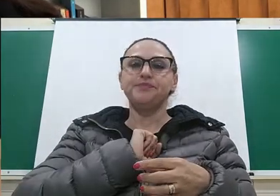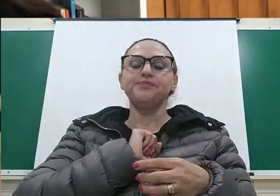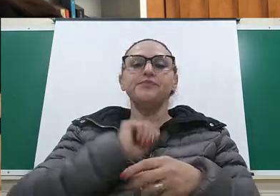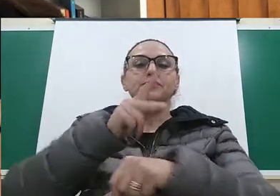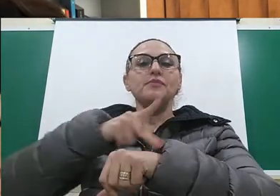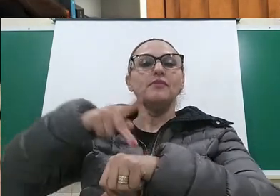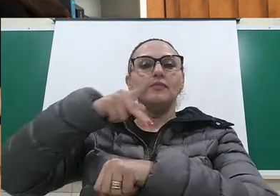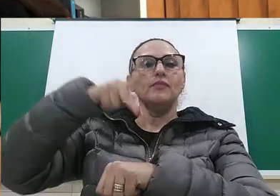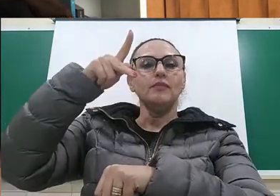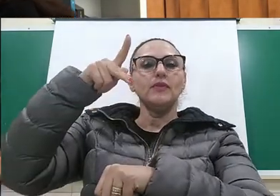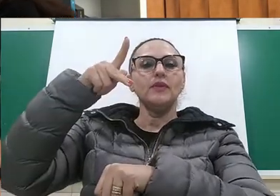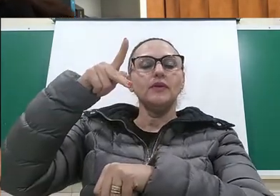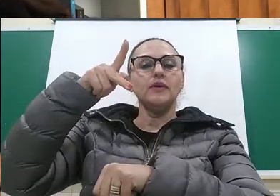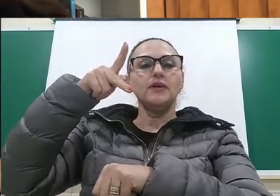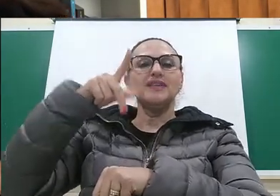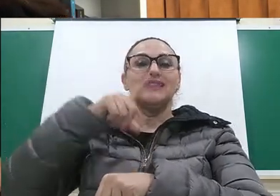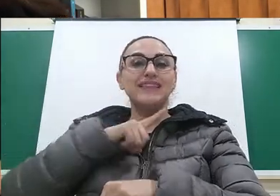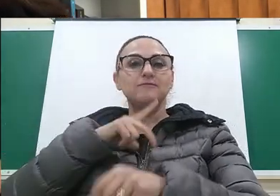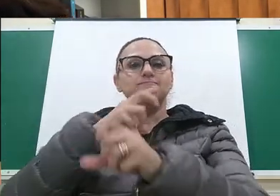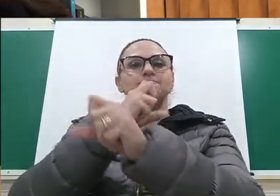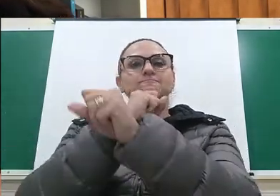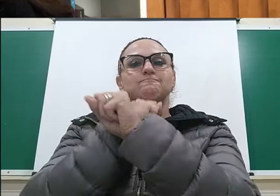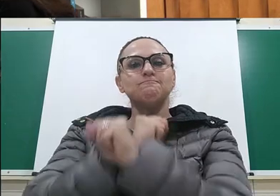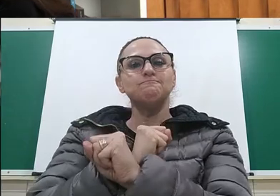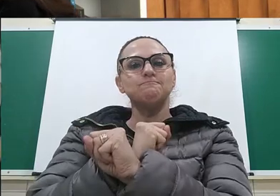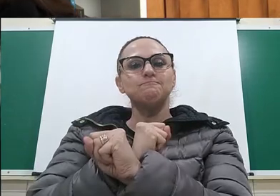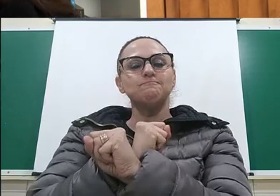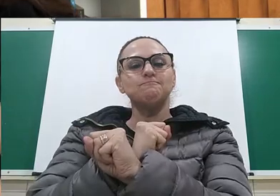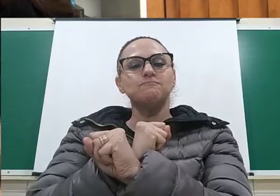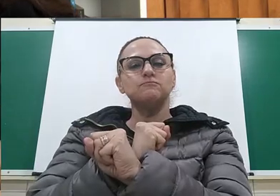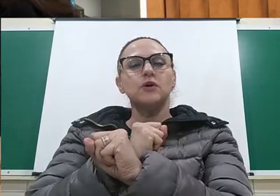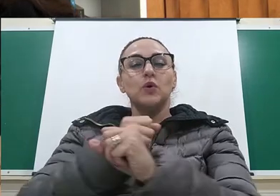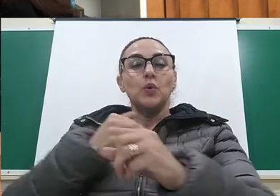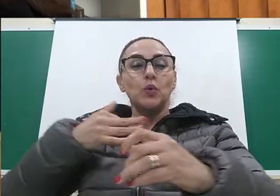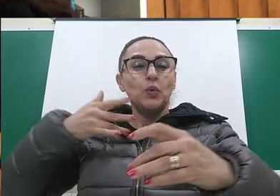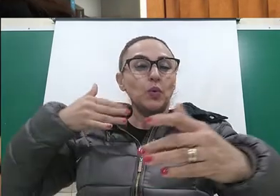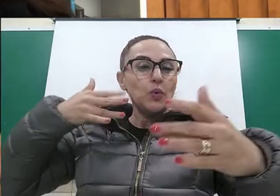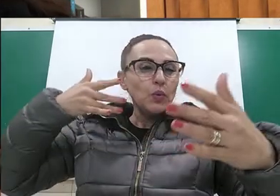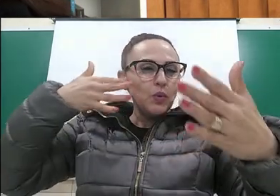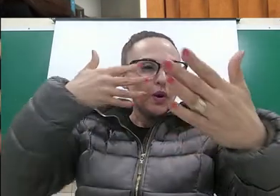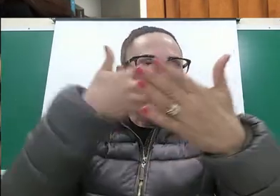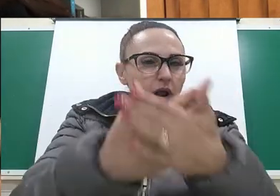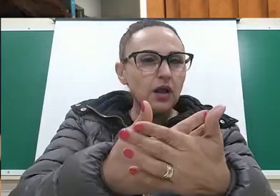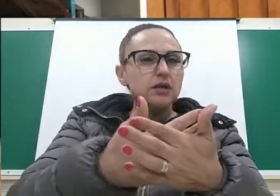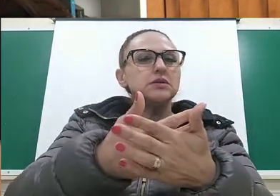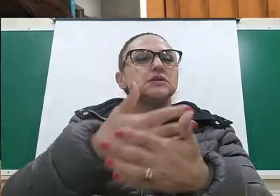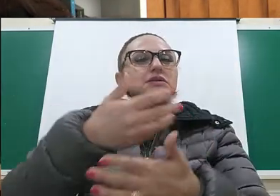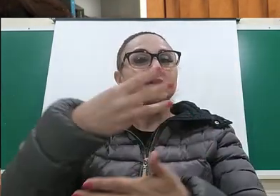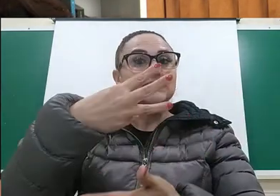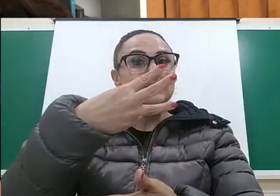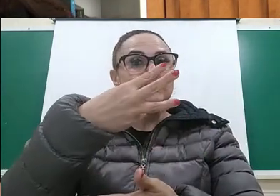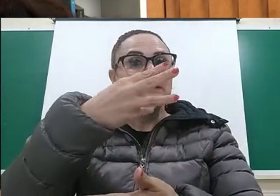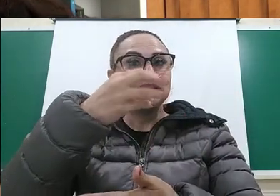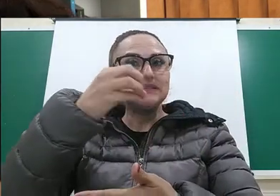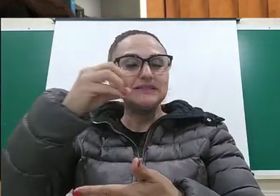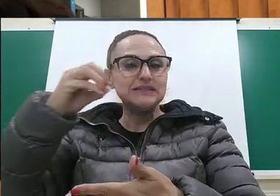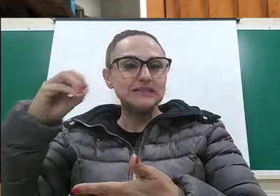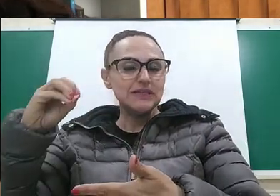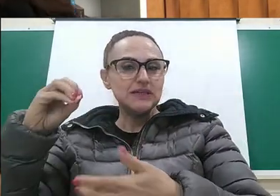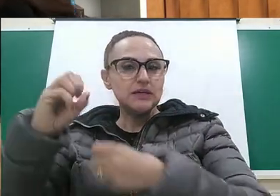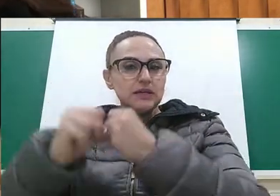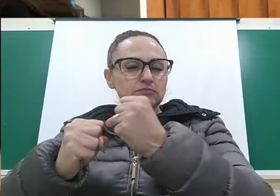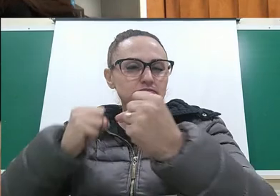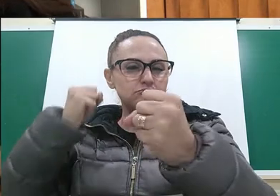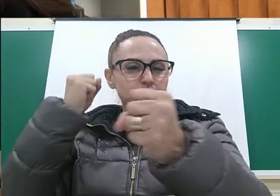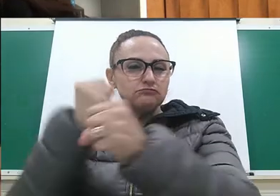um dos países que teve escravidão por mais tempo. Nós tivemos 300 anos de escravidão no Brasil.